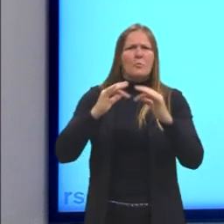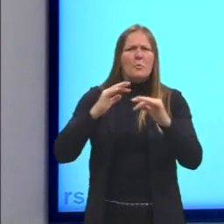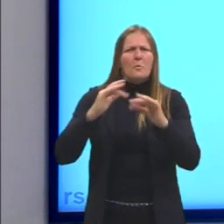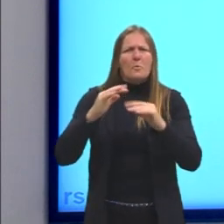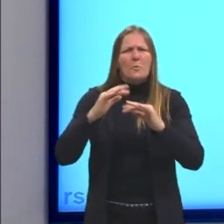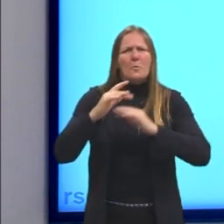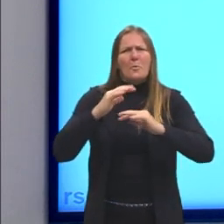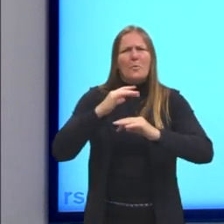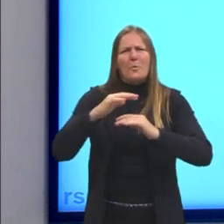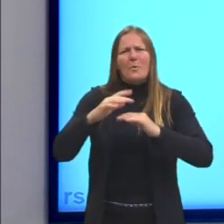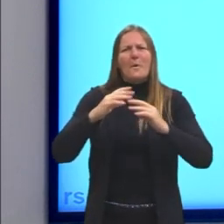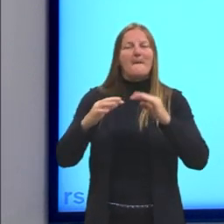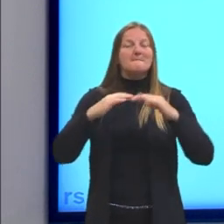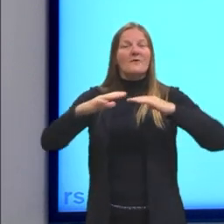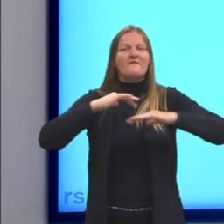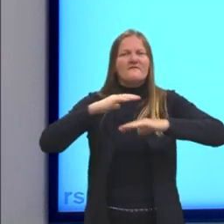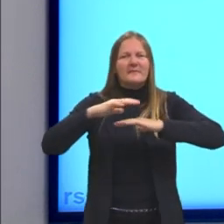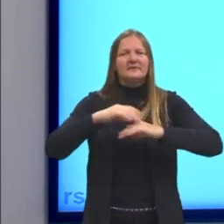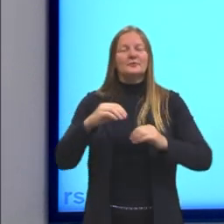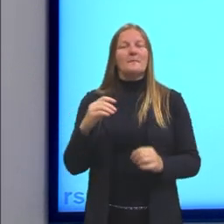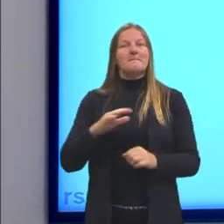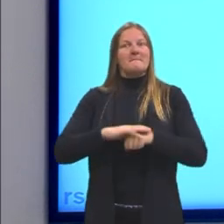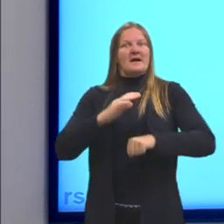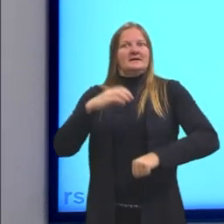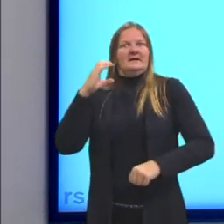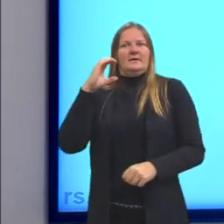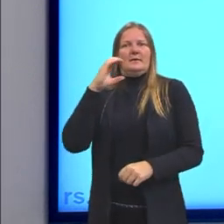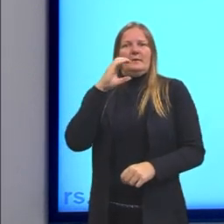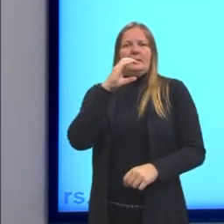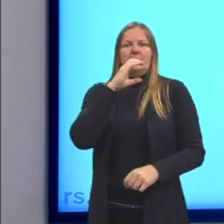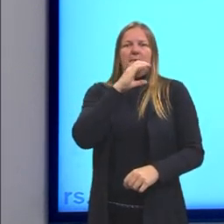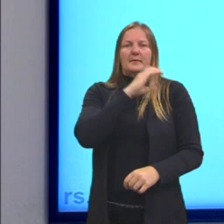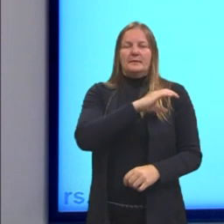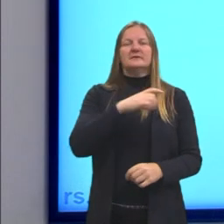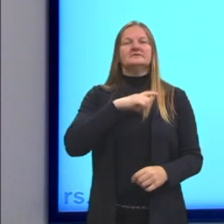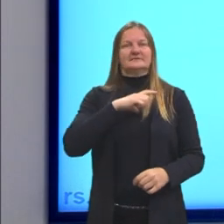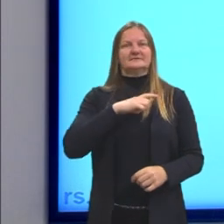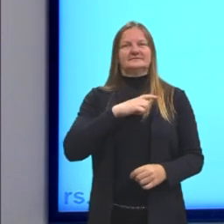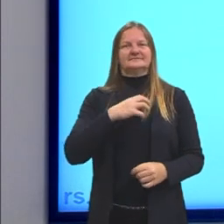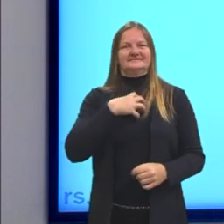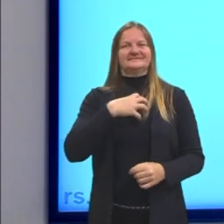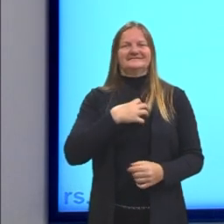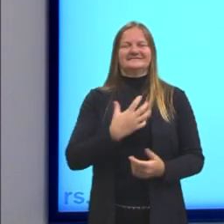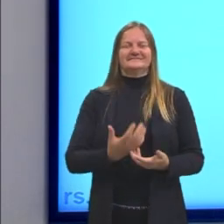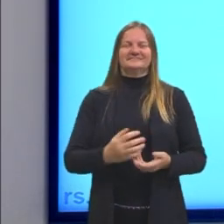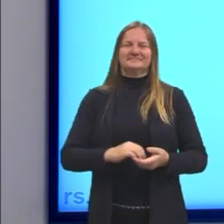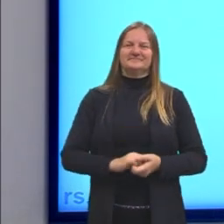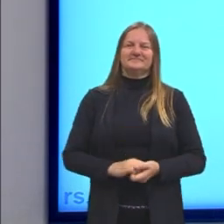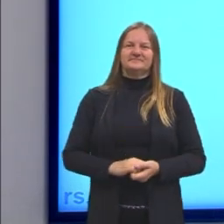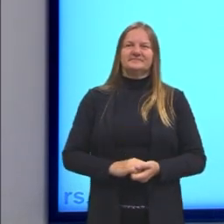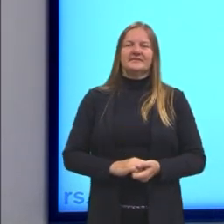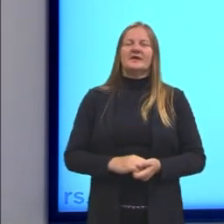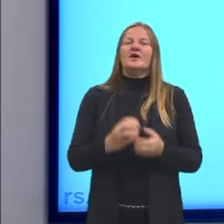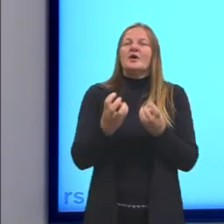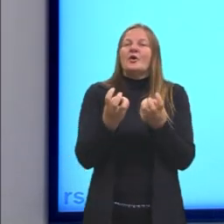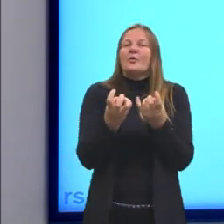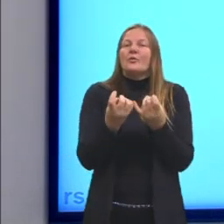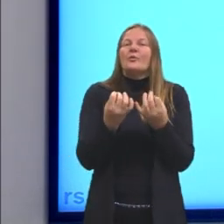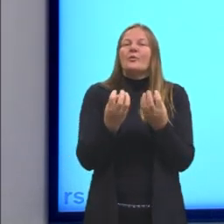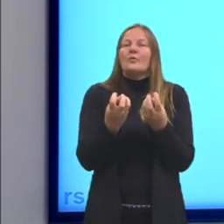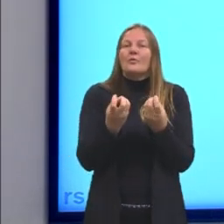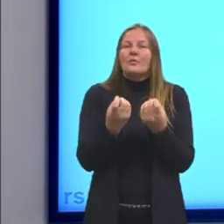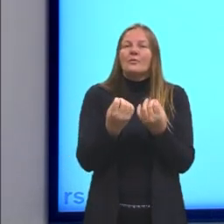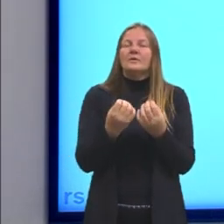partículas, mais quente, uma sensação de quente, a gente vai sentir. A quantidade que informa